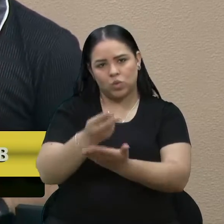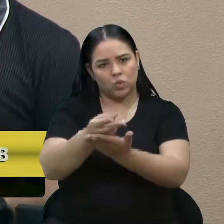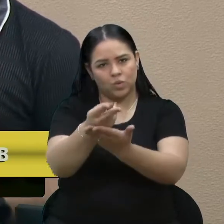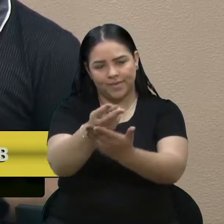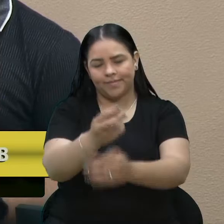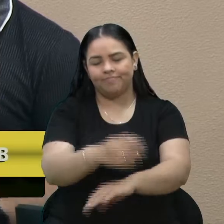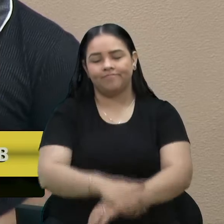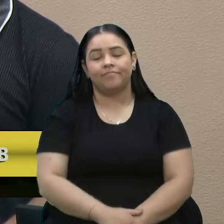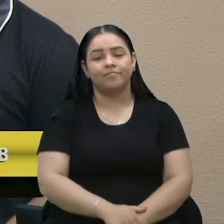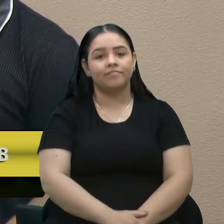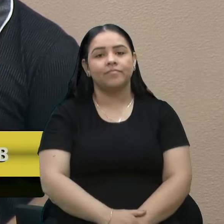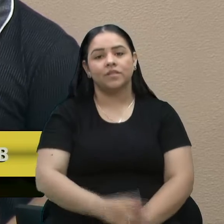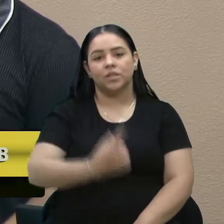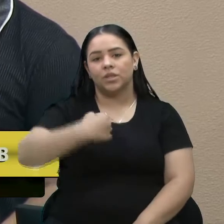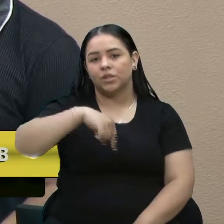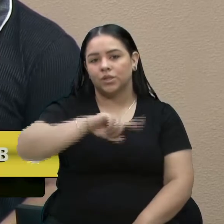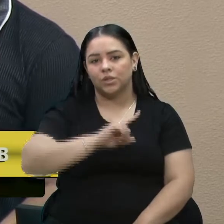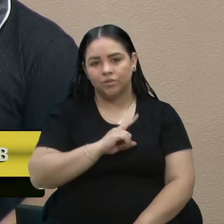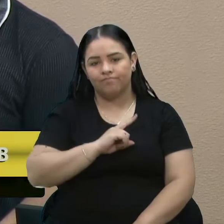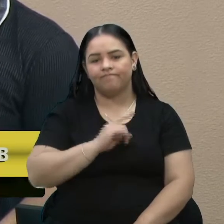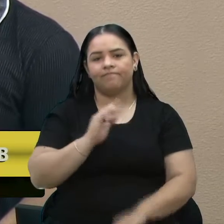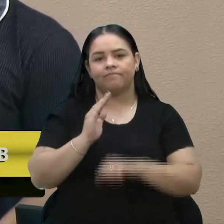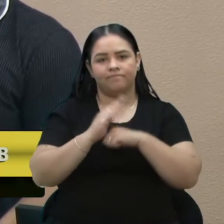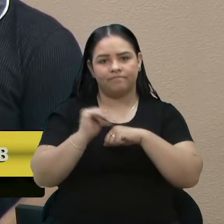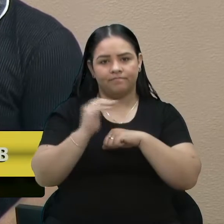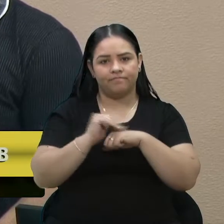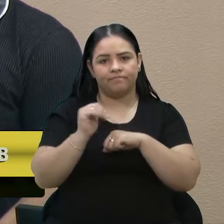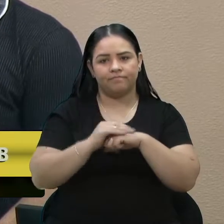mais profundo reconhecimento a esse cara,